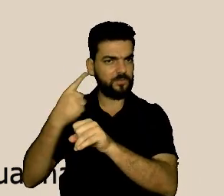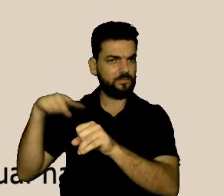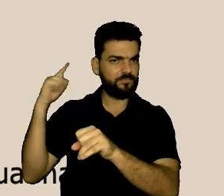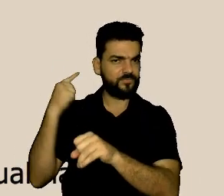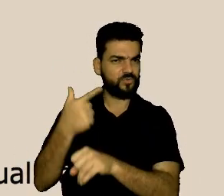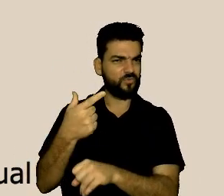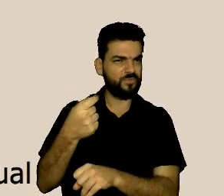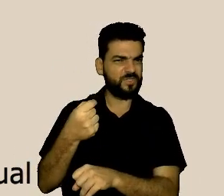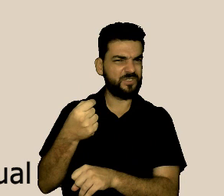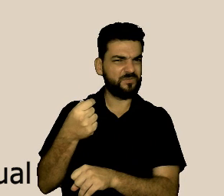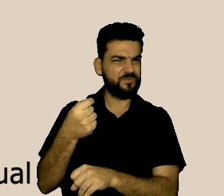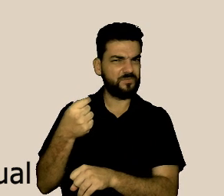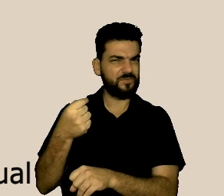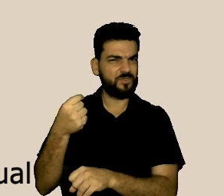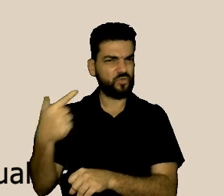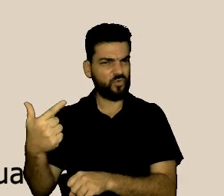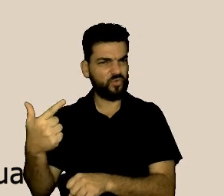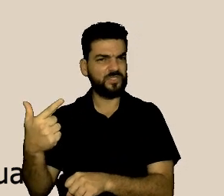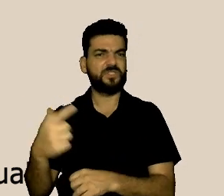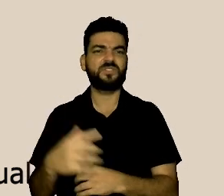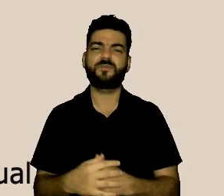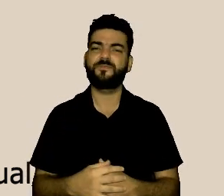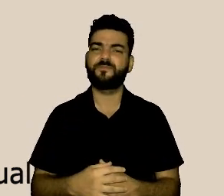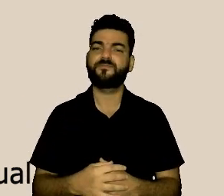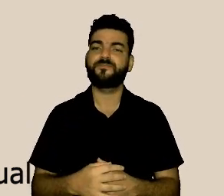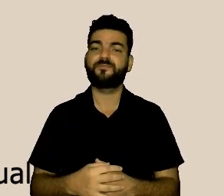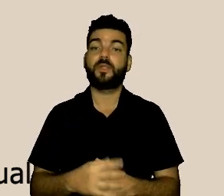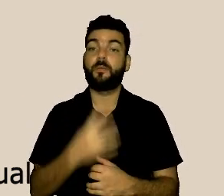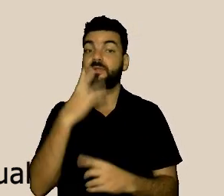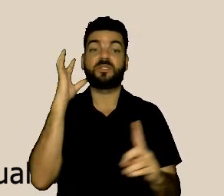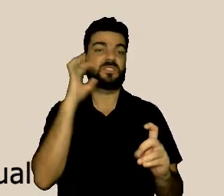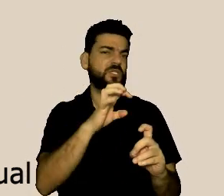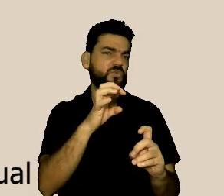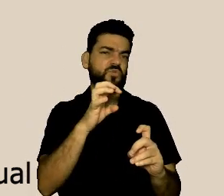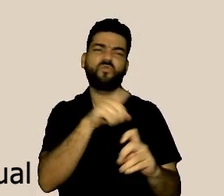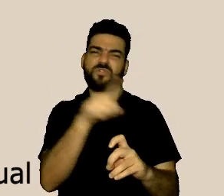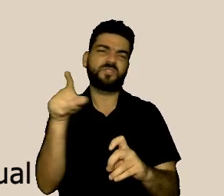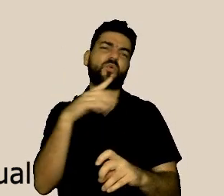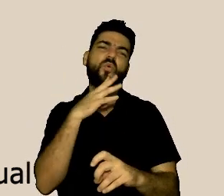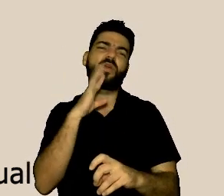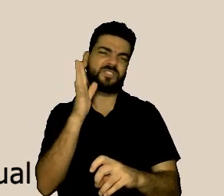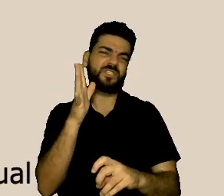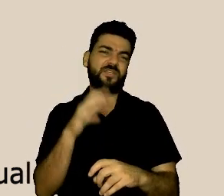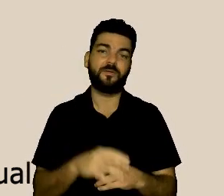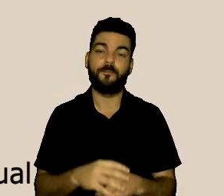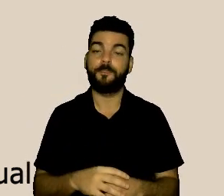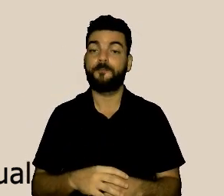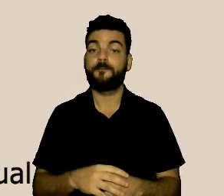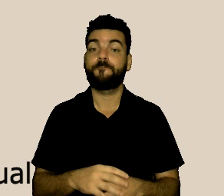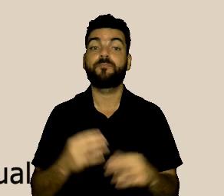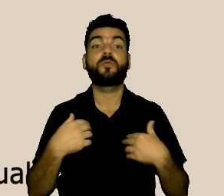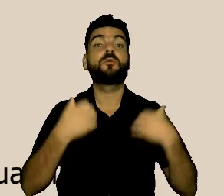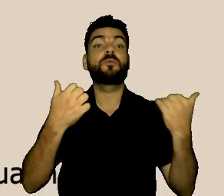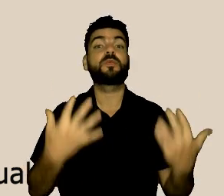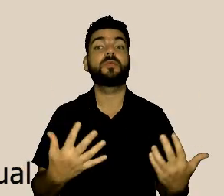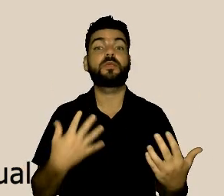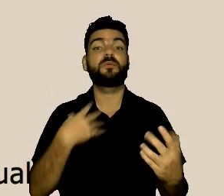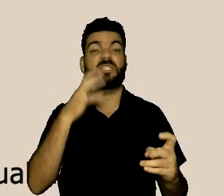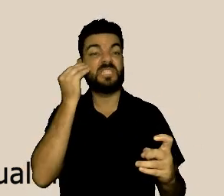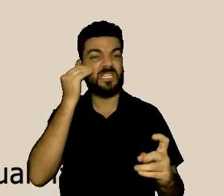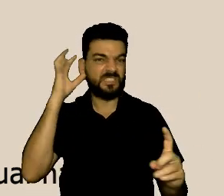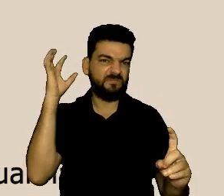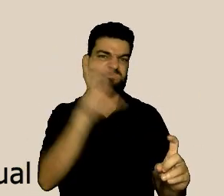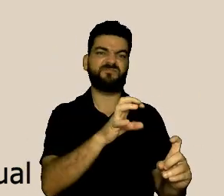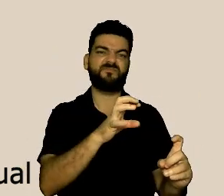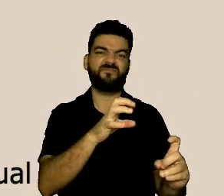clássico aonde eu mencionei que desapropia a pessoa, coisifica a pessoa, mina